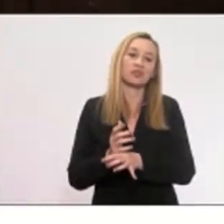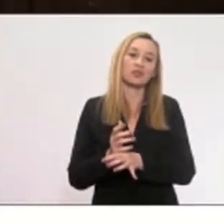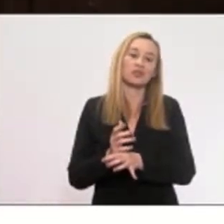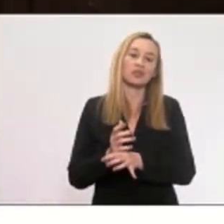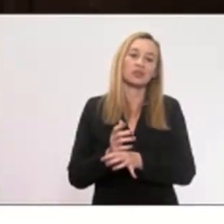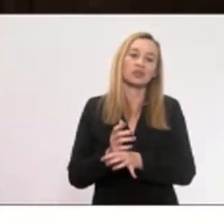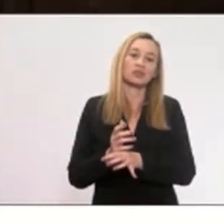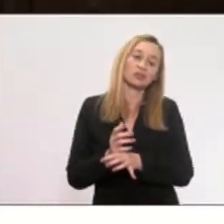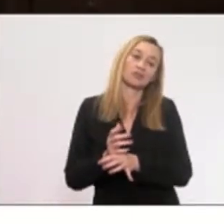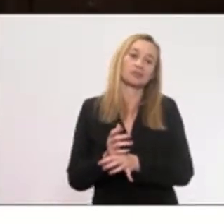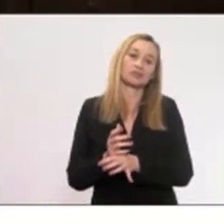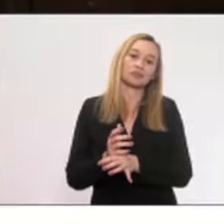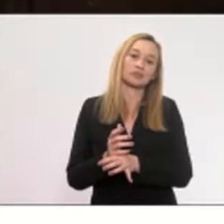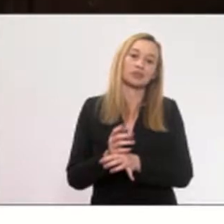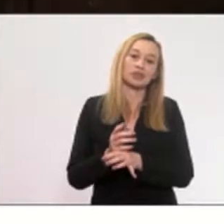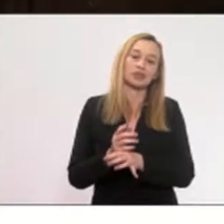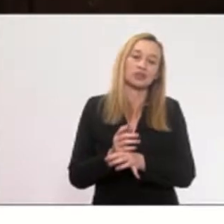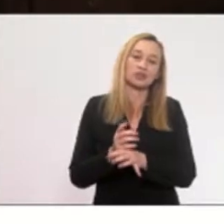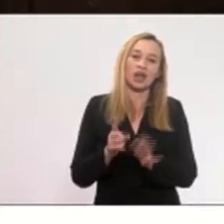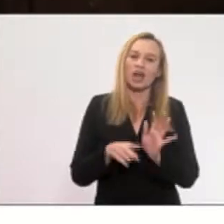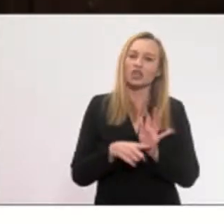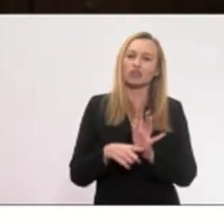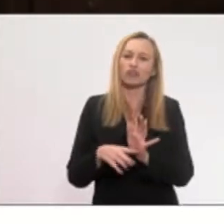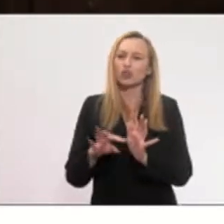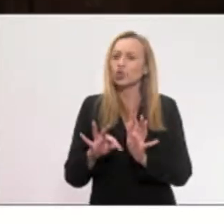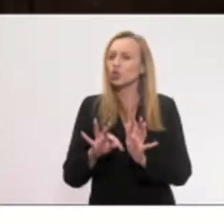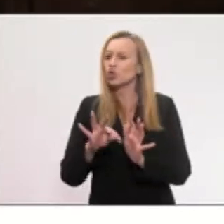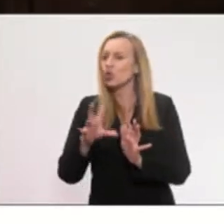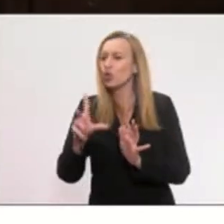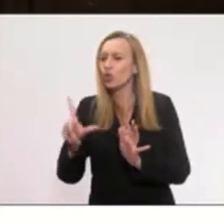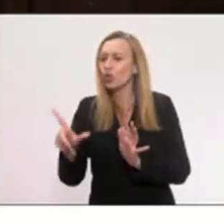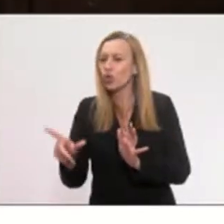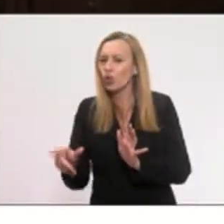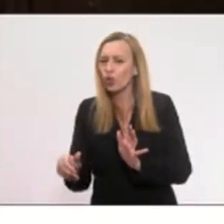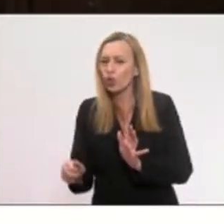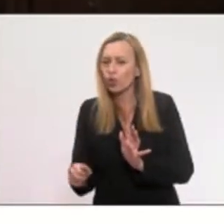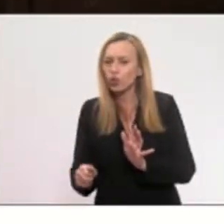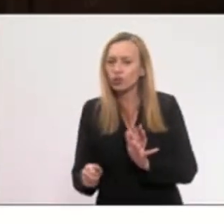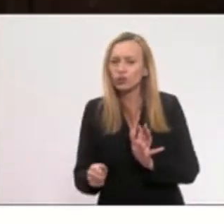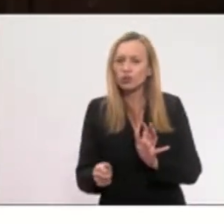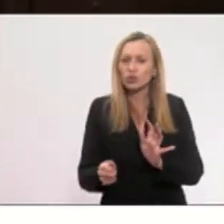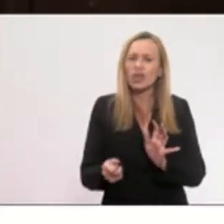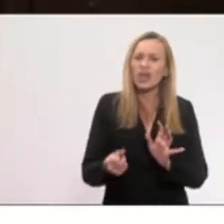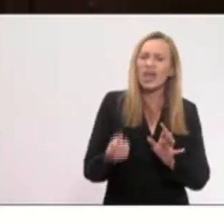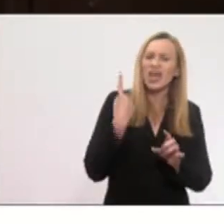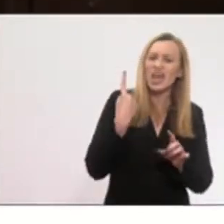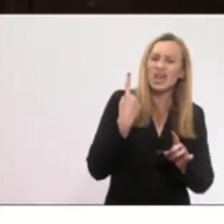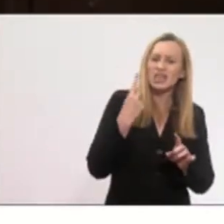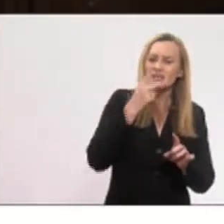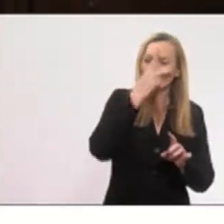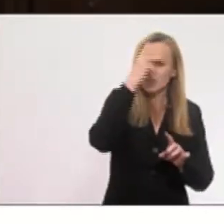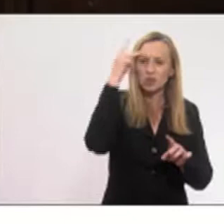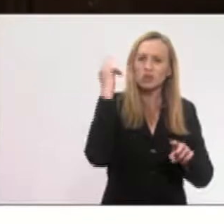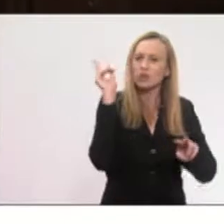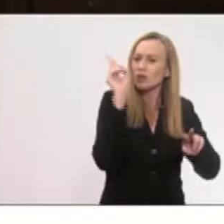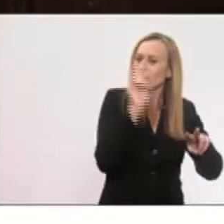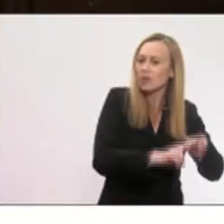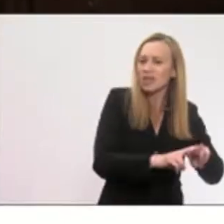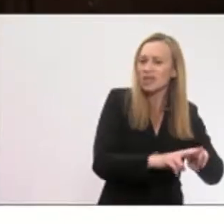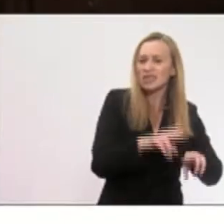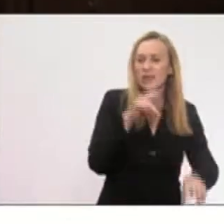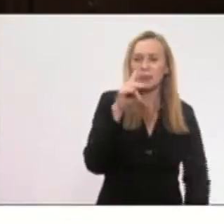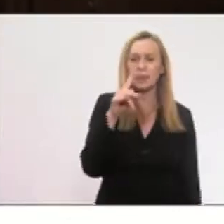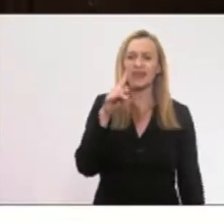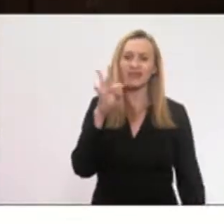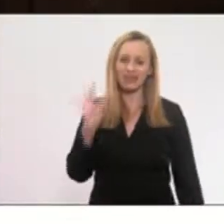todos ex-mandatários, ex-detentos de cargos comissionados, do PT a nível